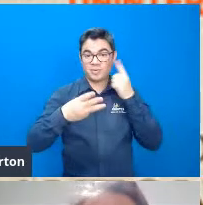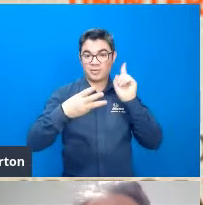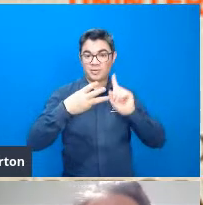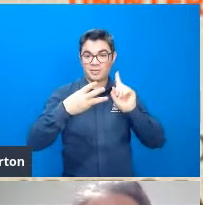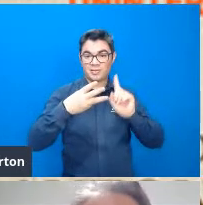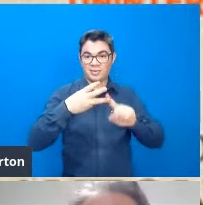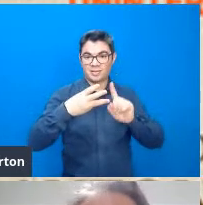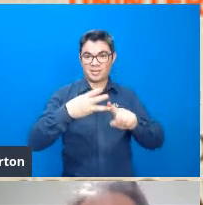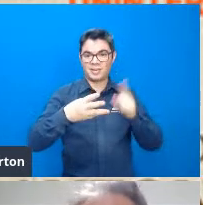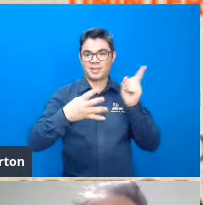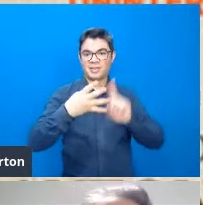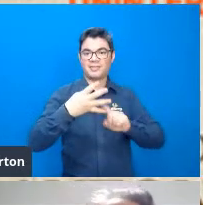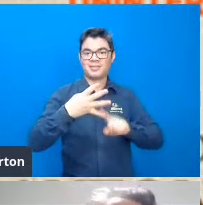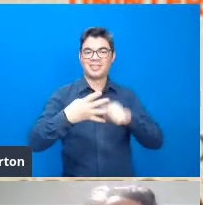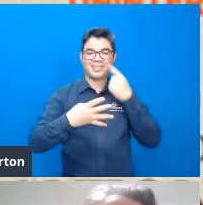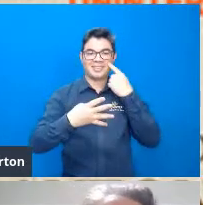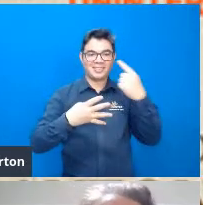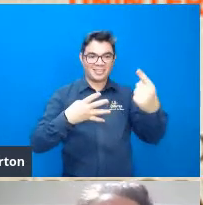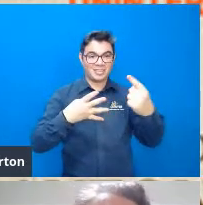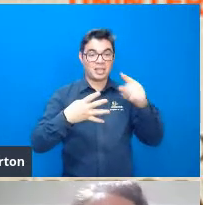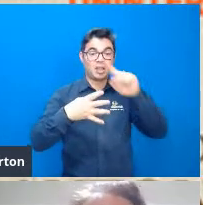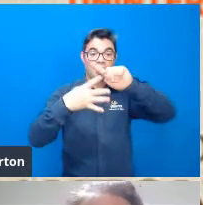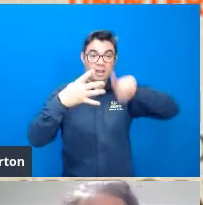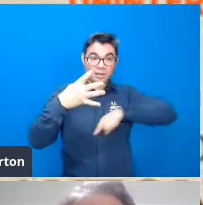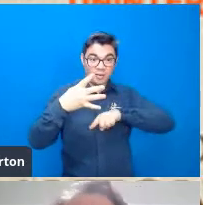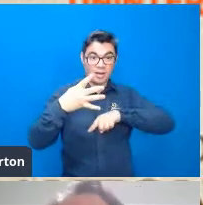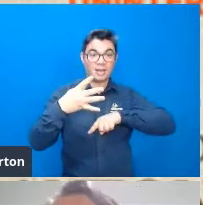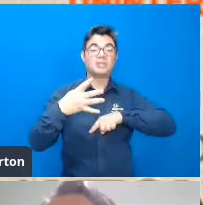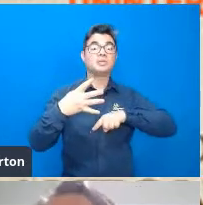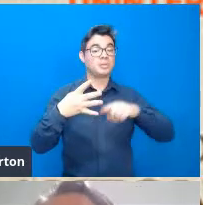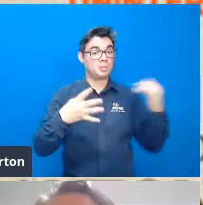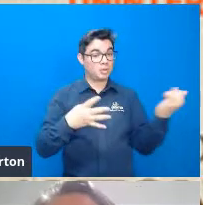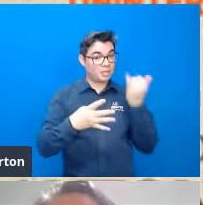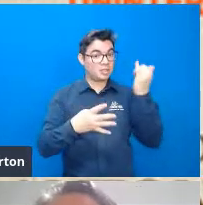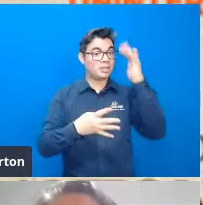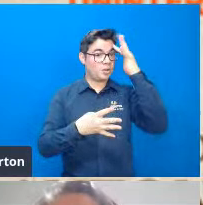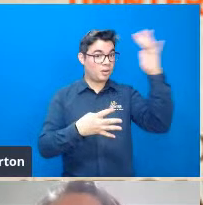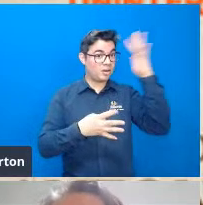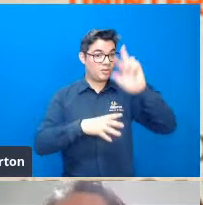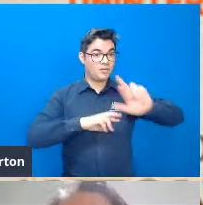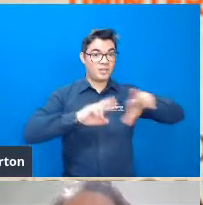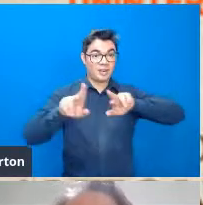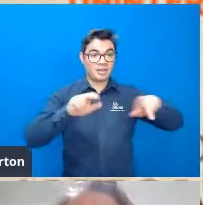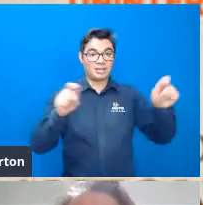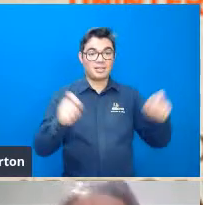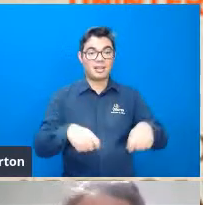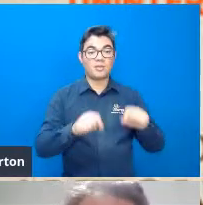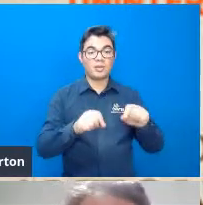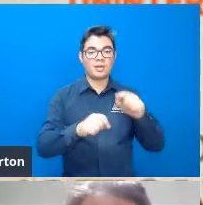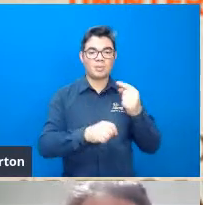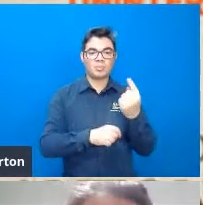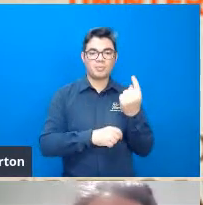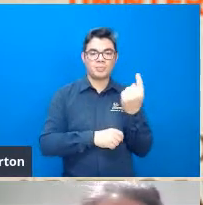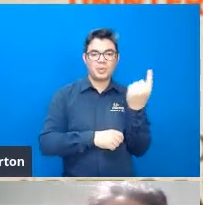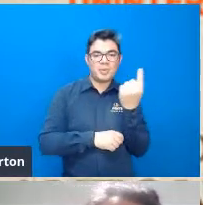e a Lynn Margulies, e todos eles colaboraram com diferentes teorias, né? Por exemplo, o MacArthur focando nos padrões